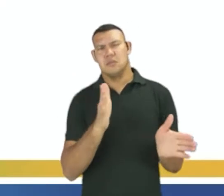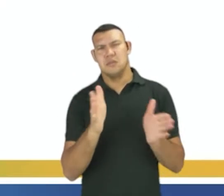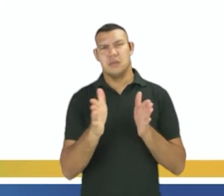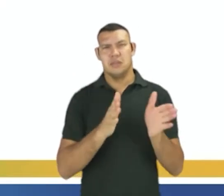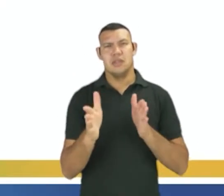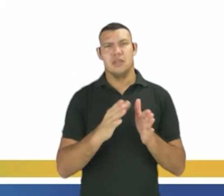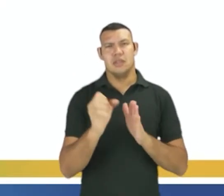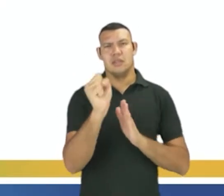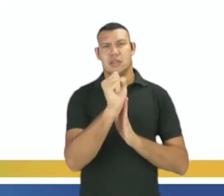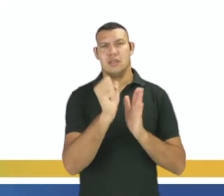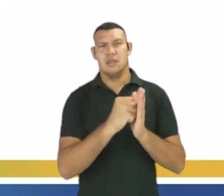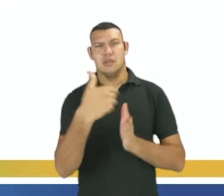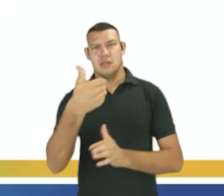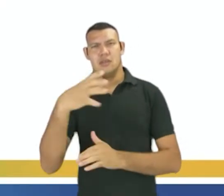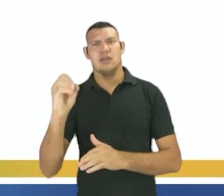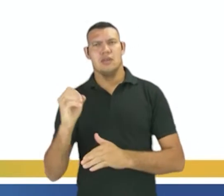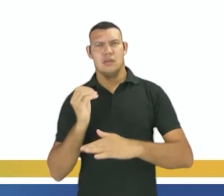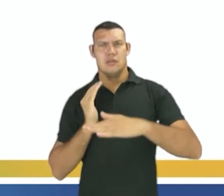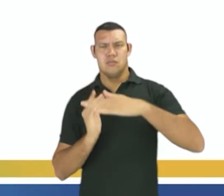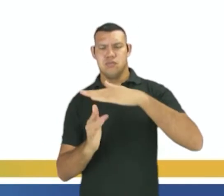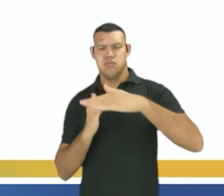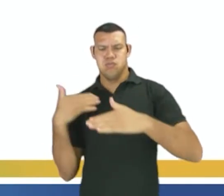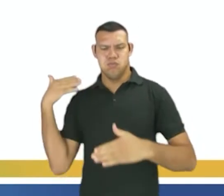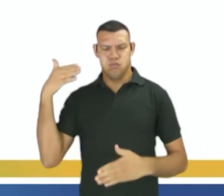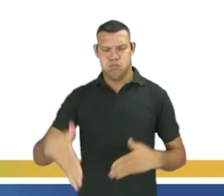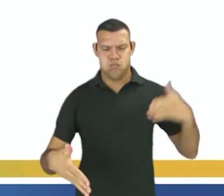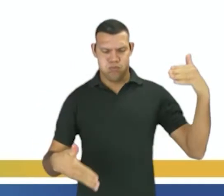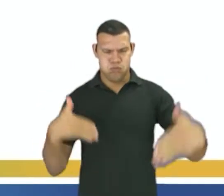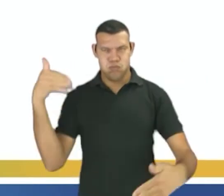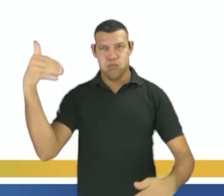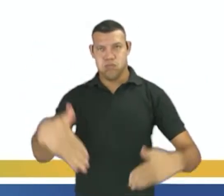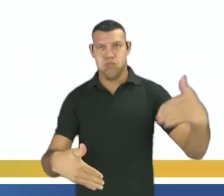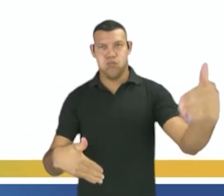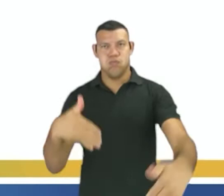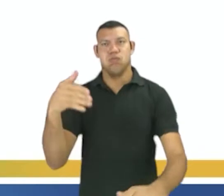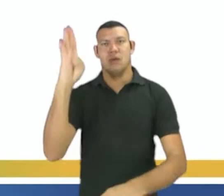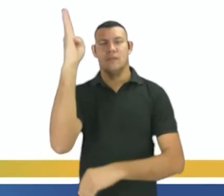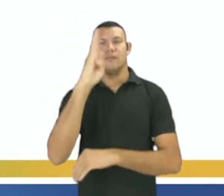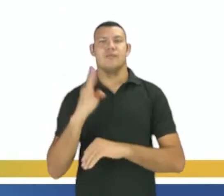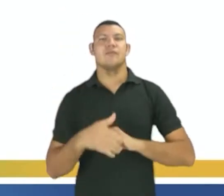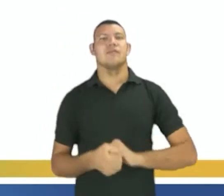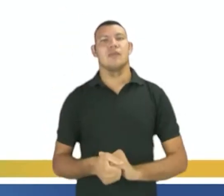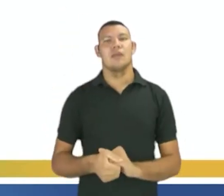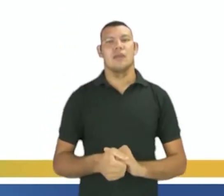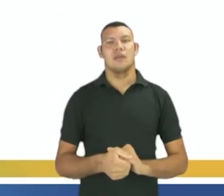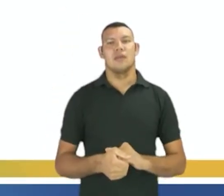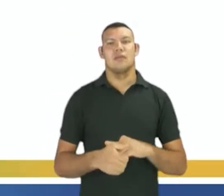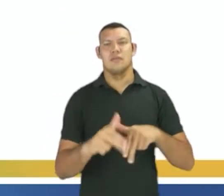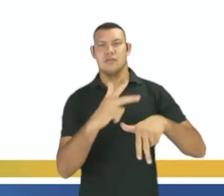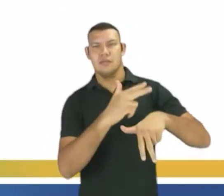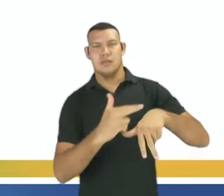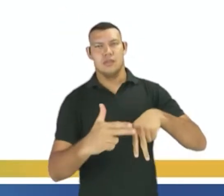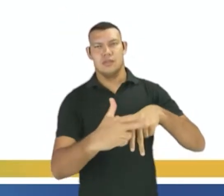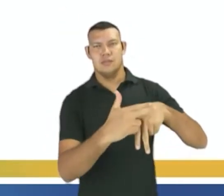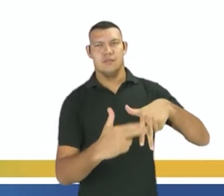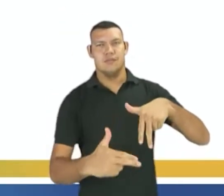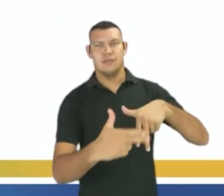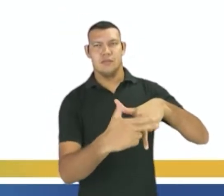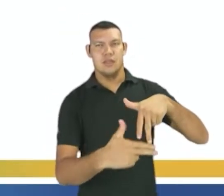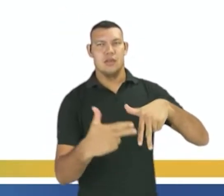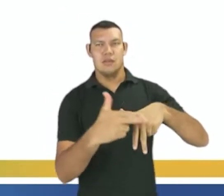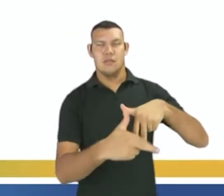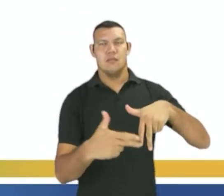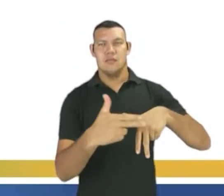4 milhões de imigrantes desembarcaram no Brasil. E aí a composição oeste e racial da população brasileira.